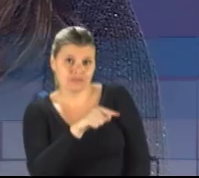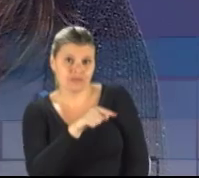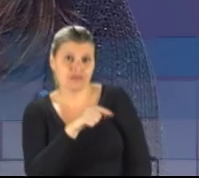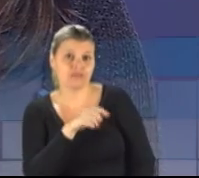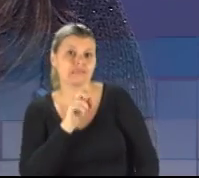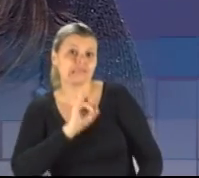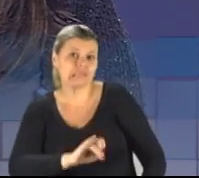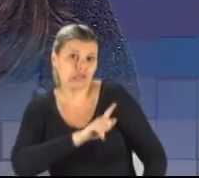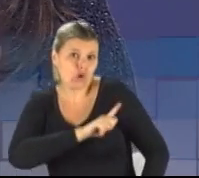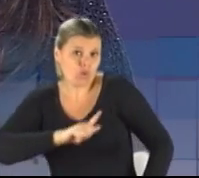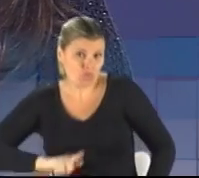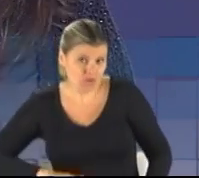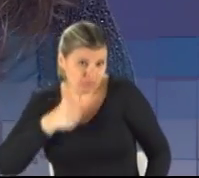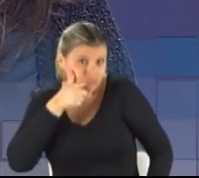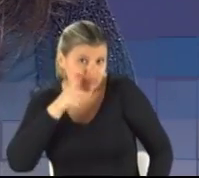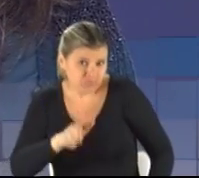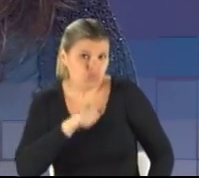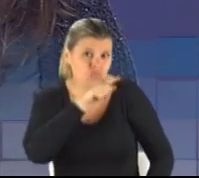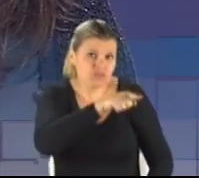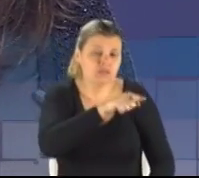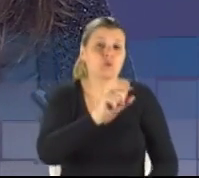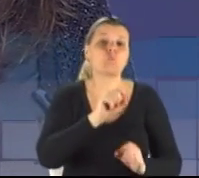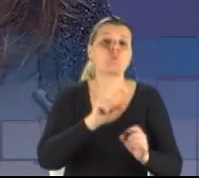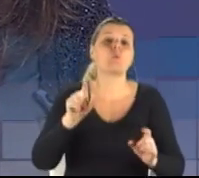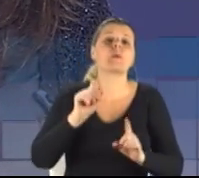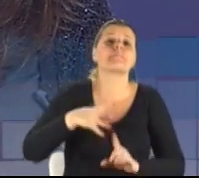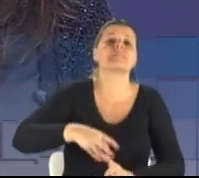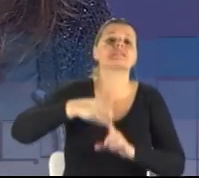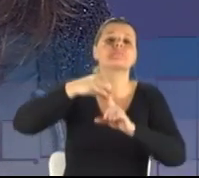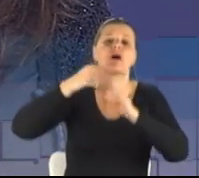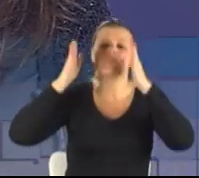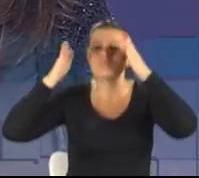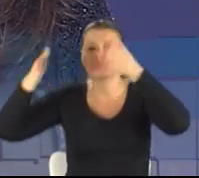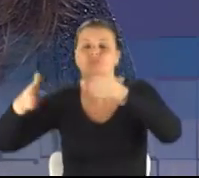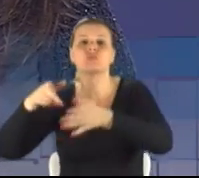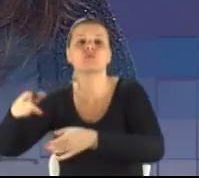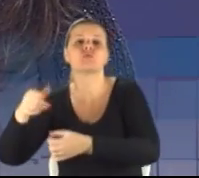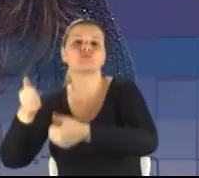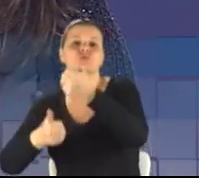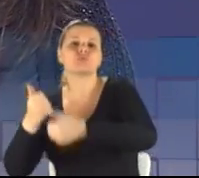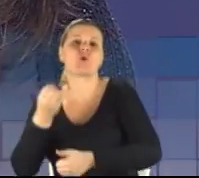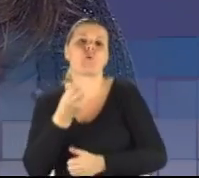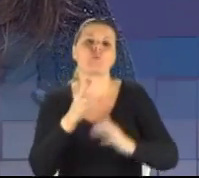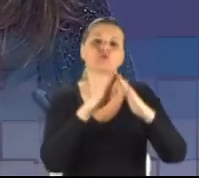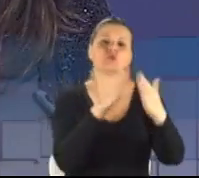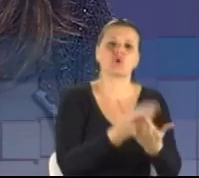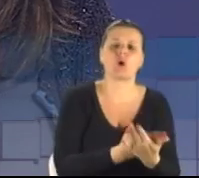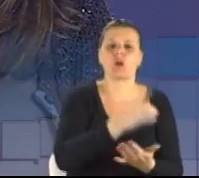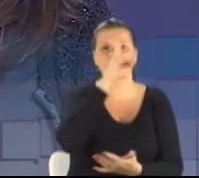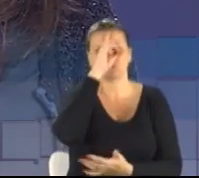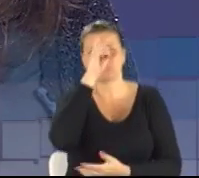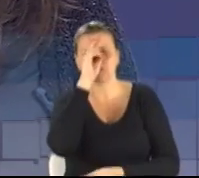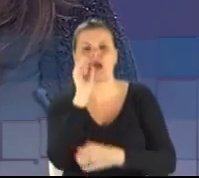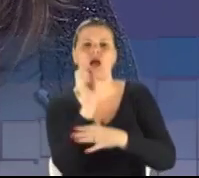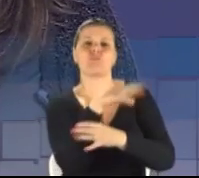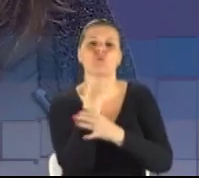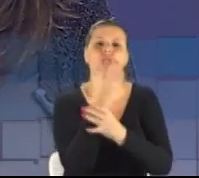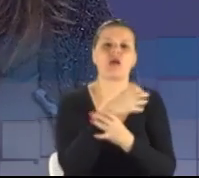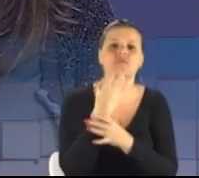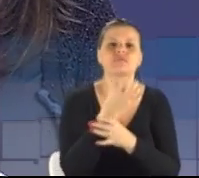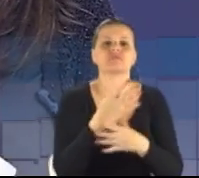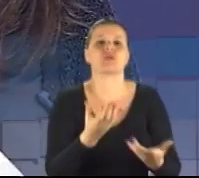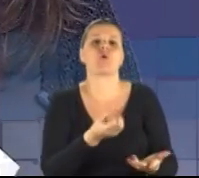daria prioridade para o futebol ou para os estádios, para as escolas, para os hospitais, para as ambulâncias ou